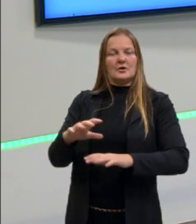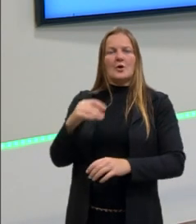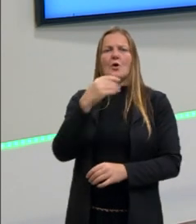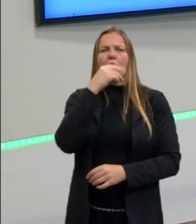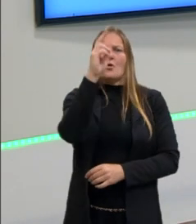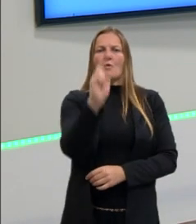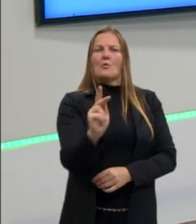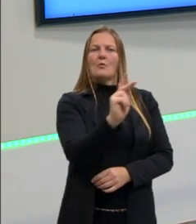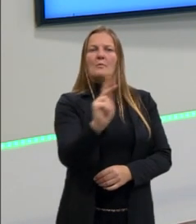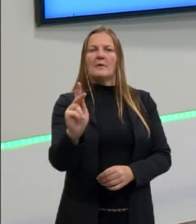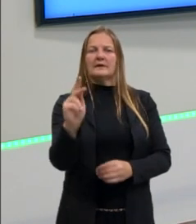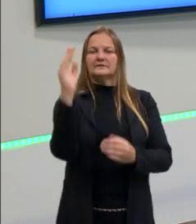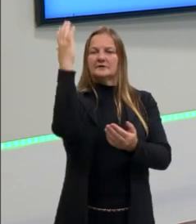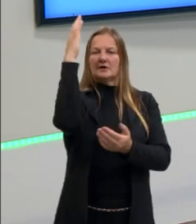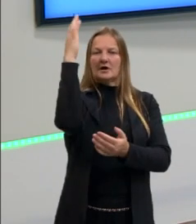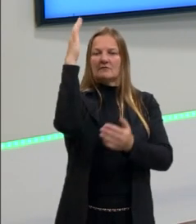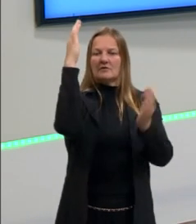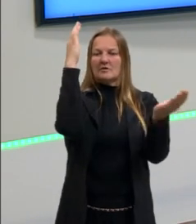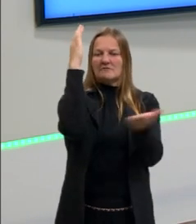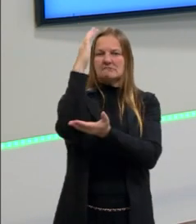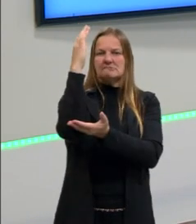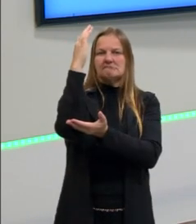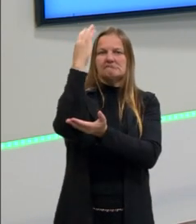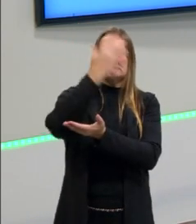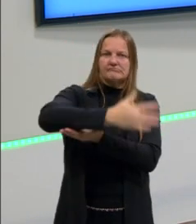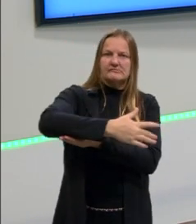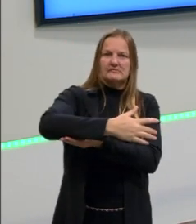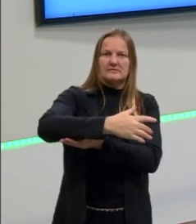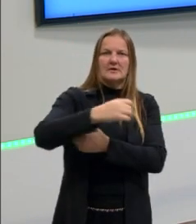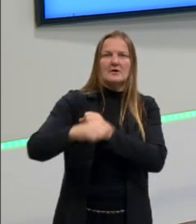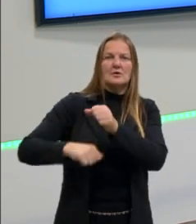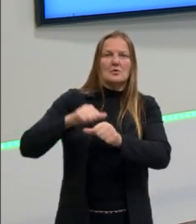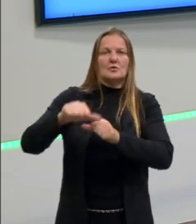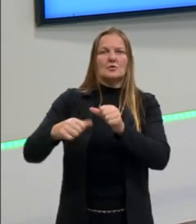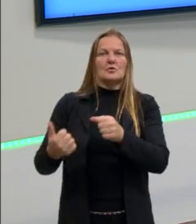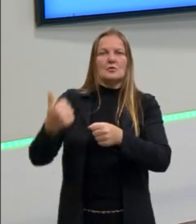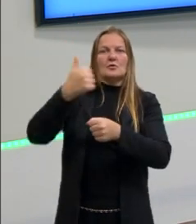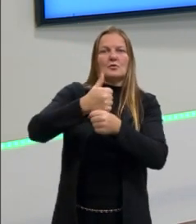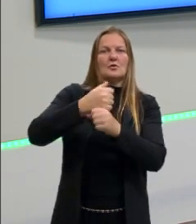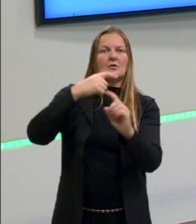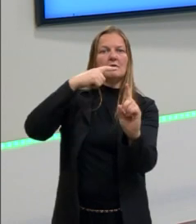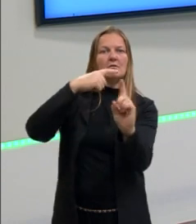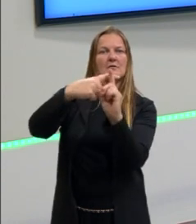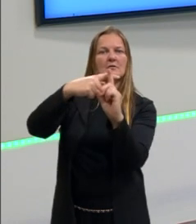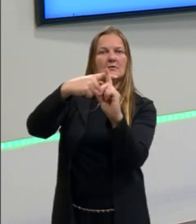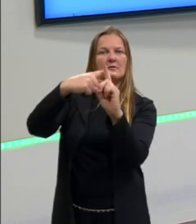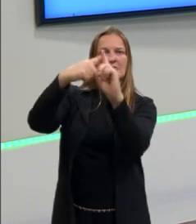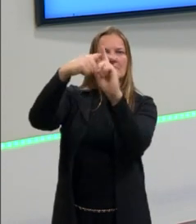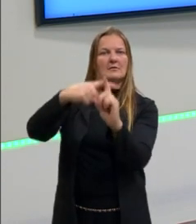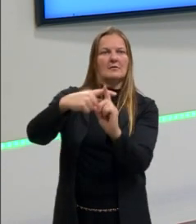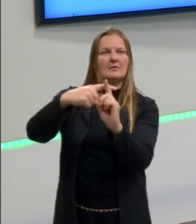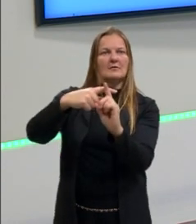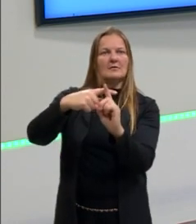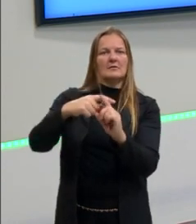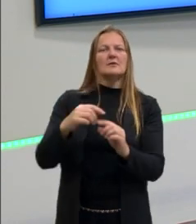aquela árvore, e colocava uma cruz no lugar. E por isso, muitos desses padres foram transformados em mártires. Por quê? Porque daí a